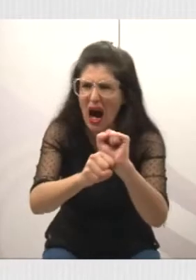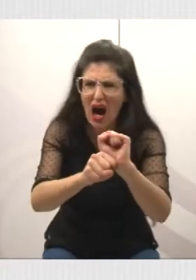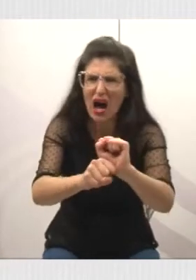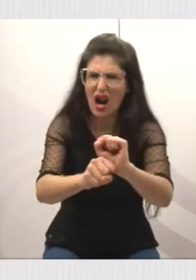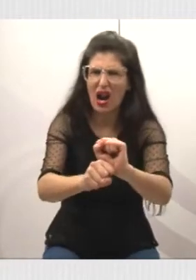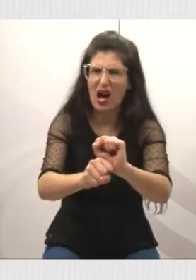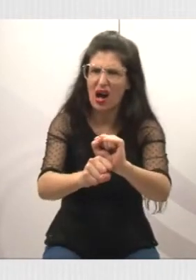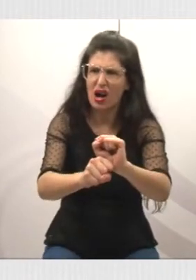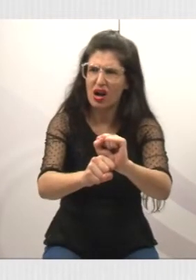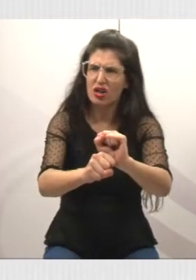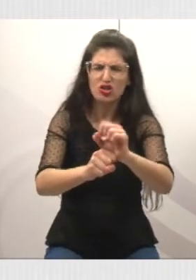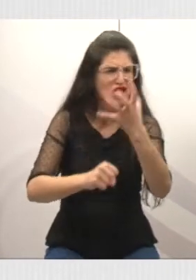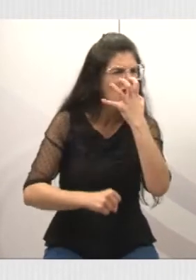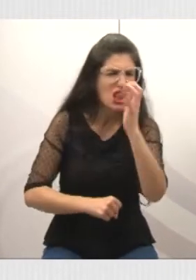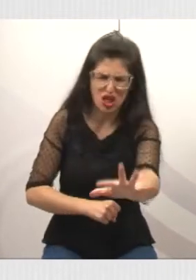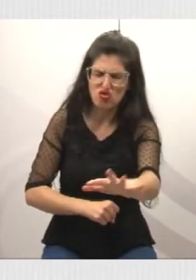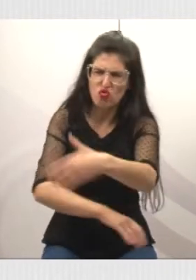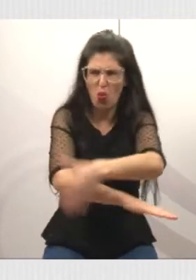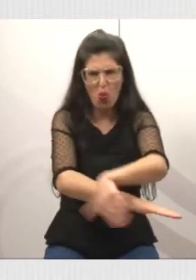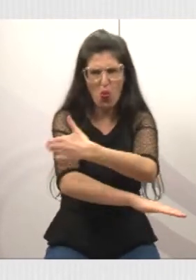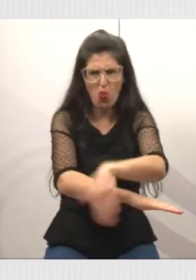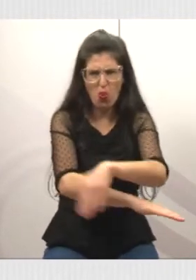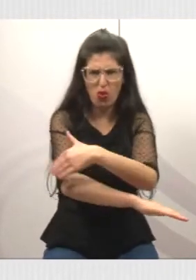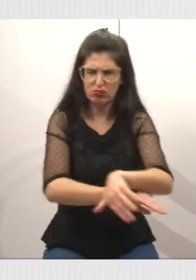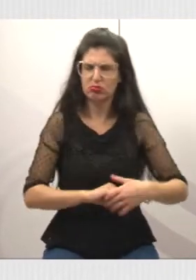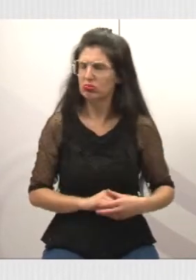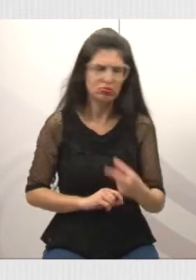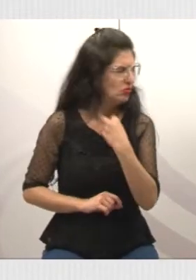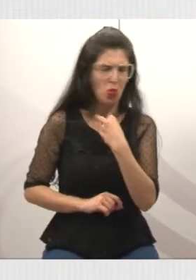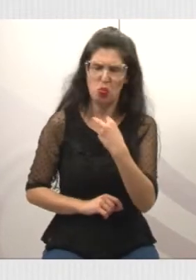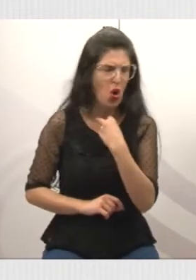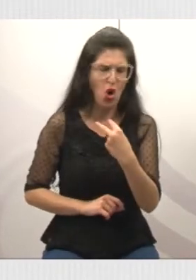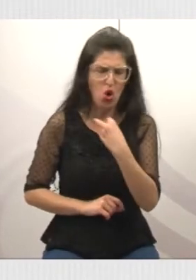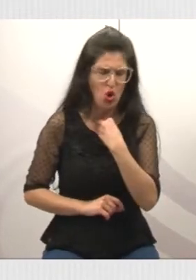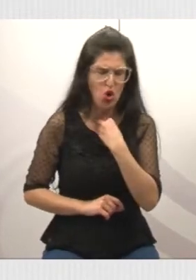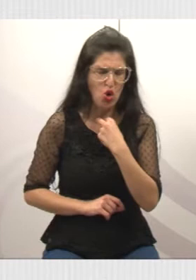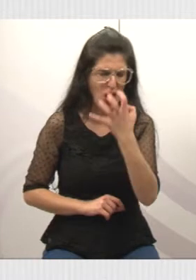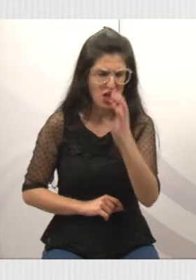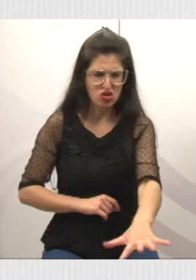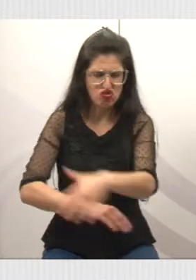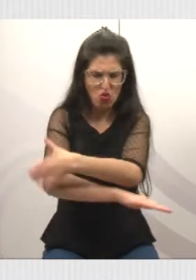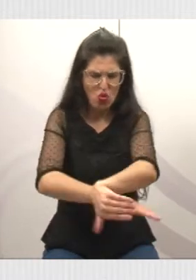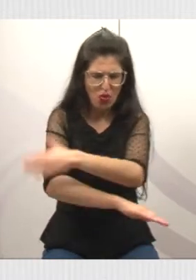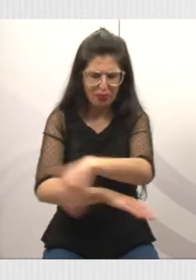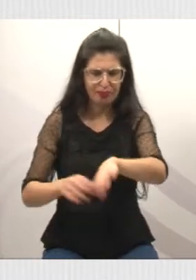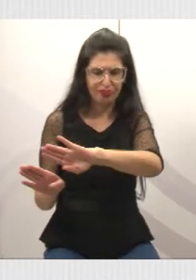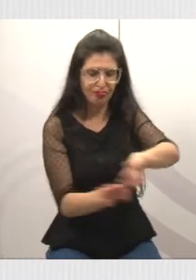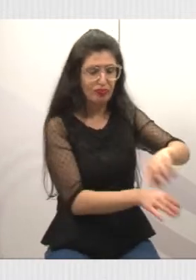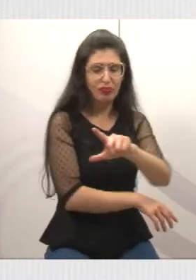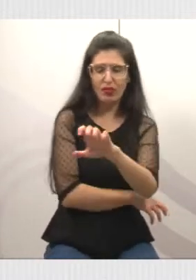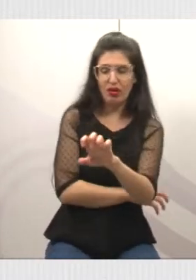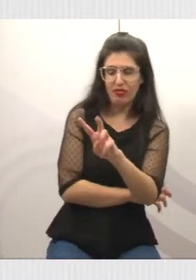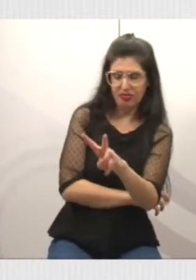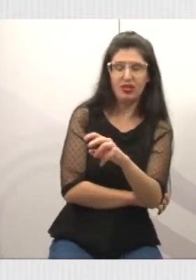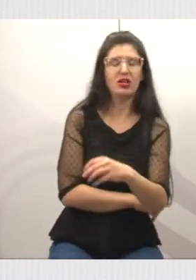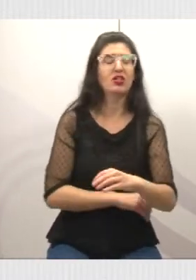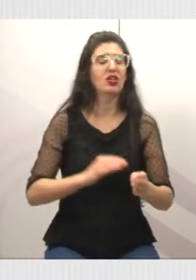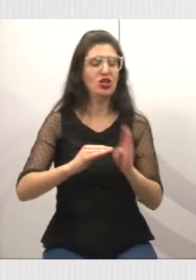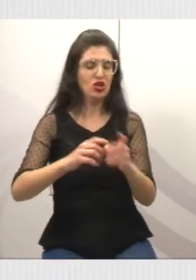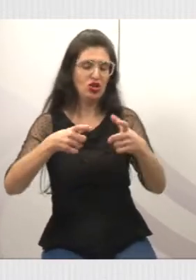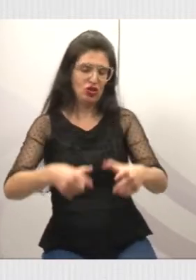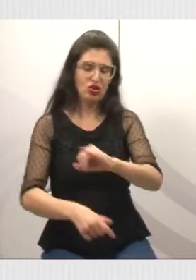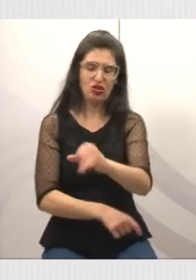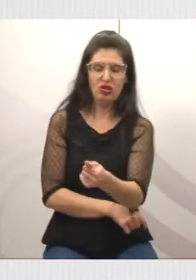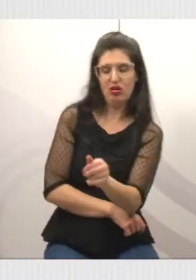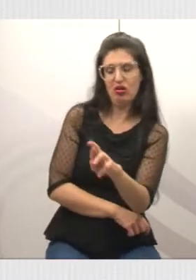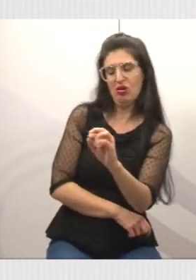Também estive na região do Jardim do Vale, lá no leve Jardim do Vale, e foi limpo, né, o nosso